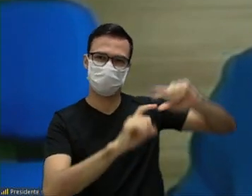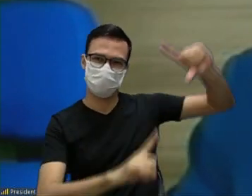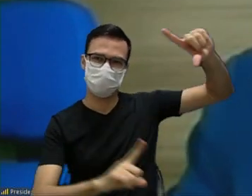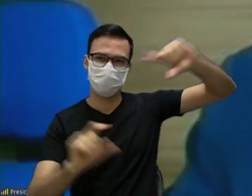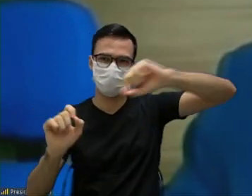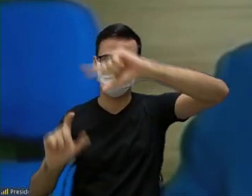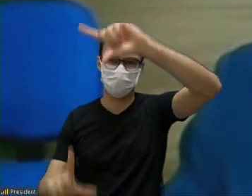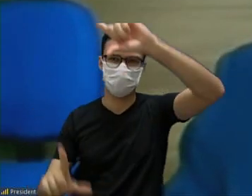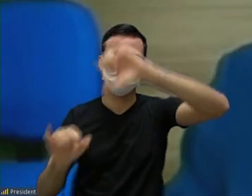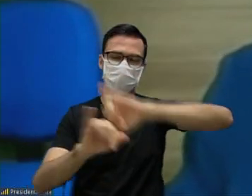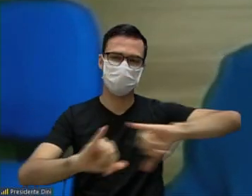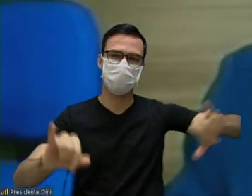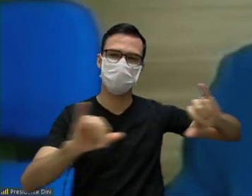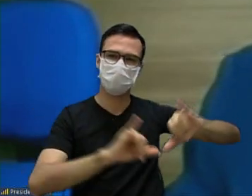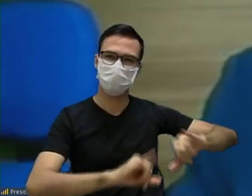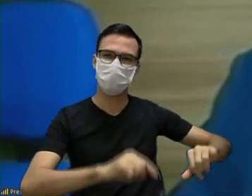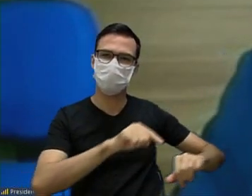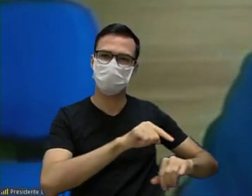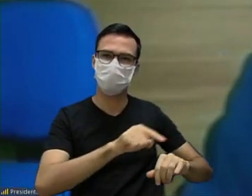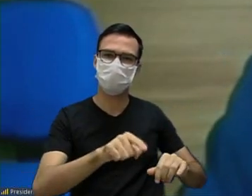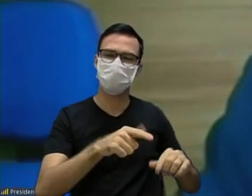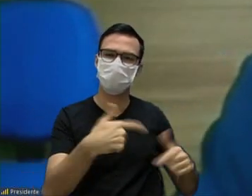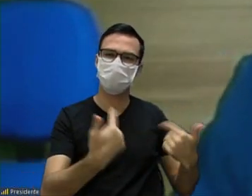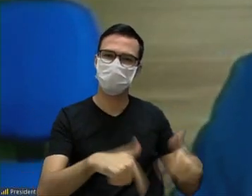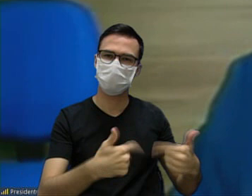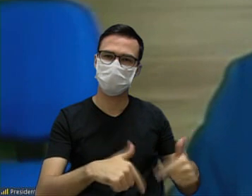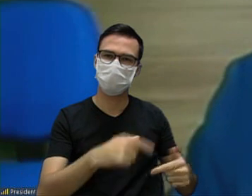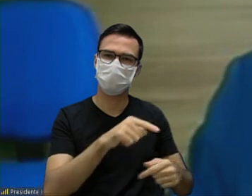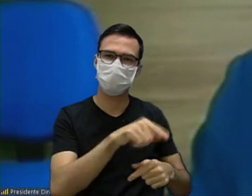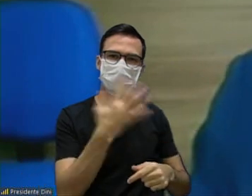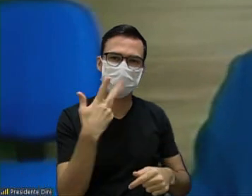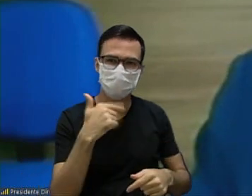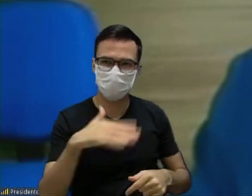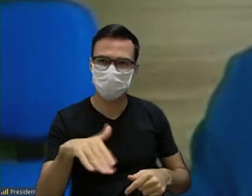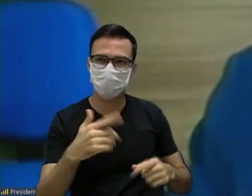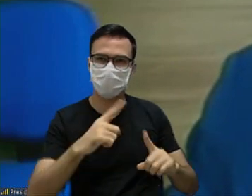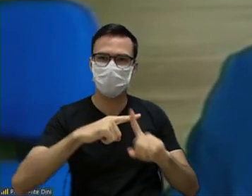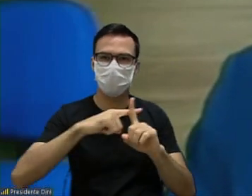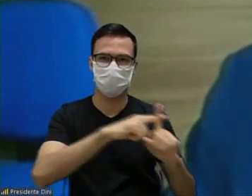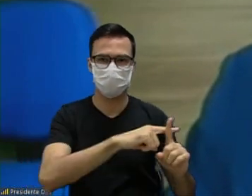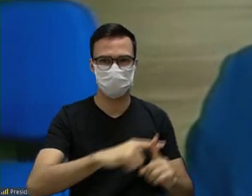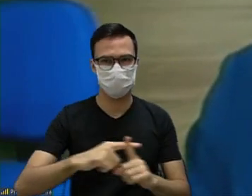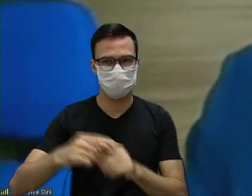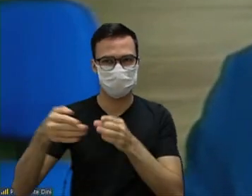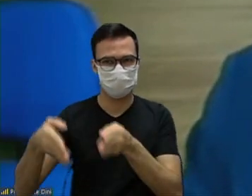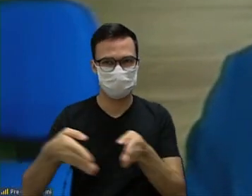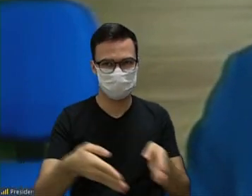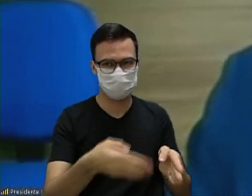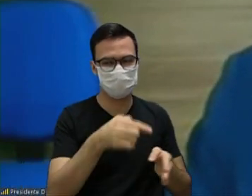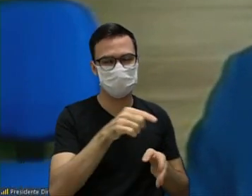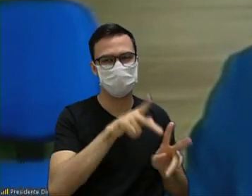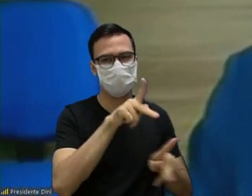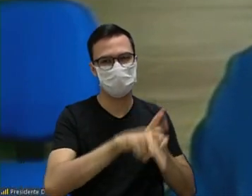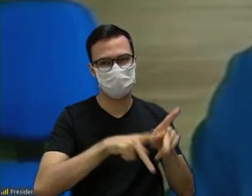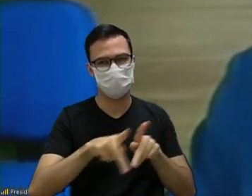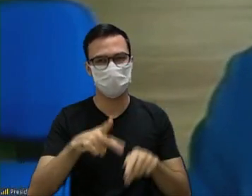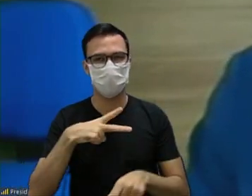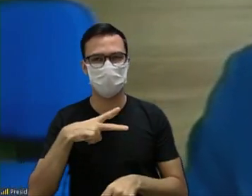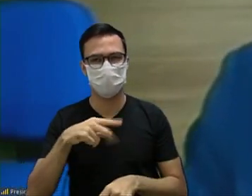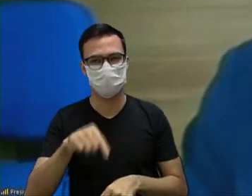advertência sobre a exploração do trabalho infantil nos cemitérios públicos e particulares e feiras livres do município de